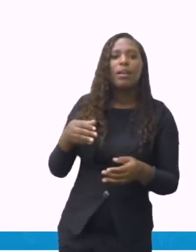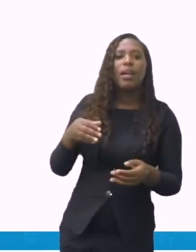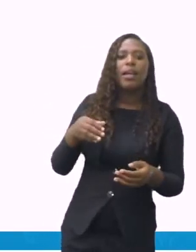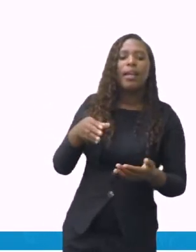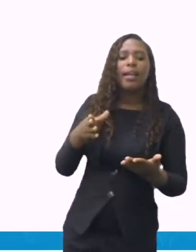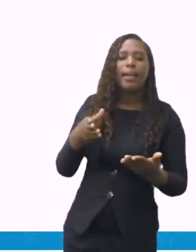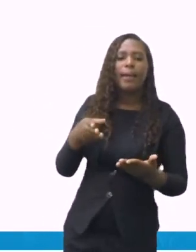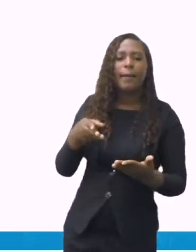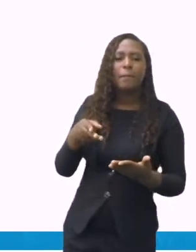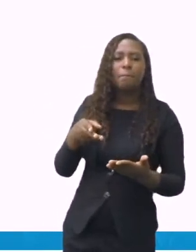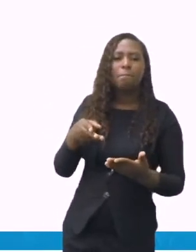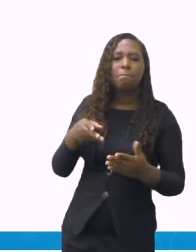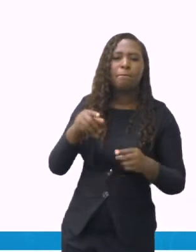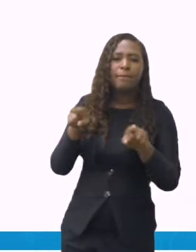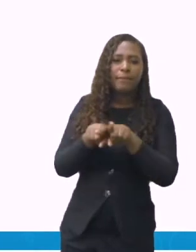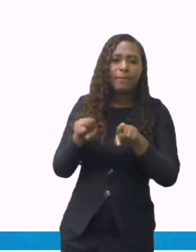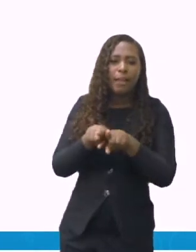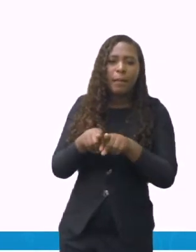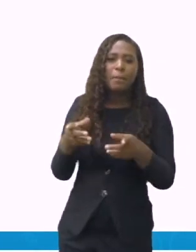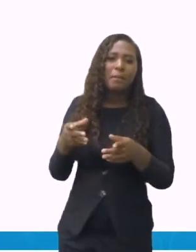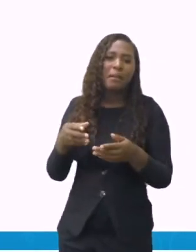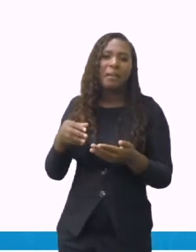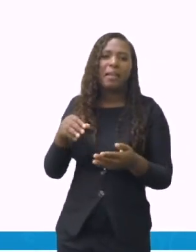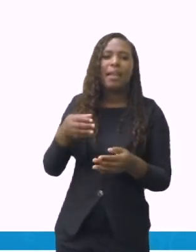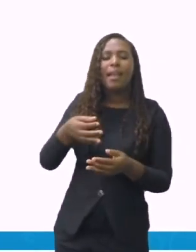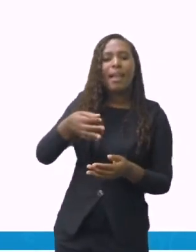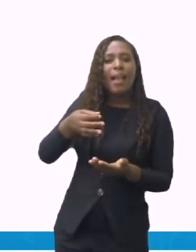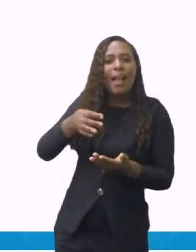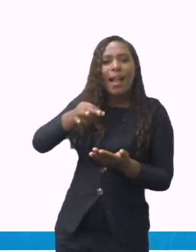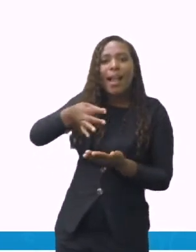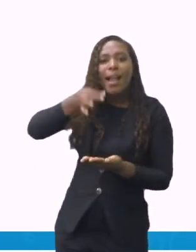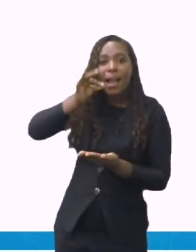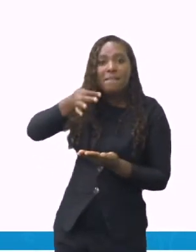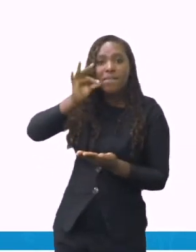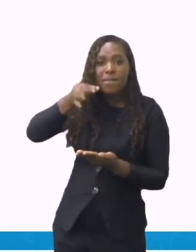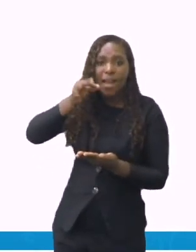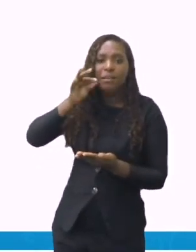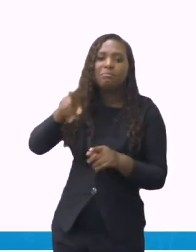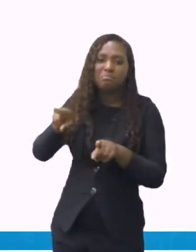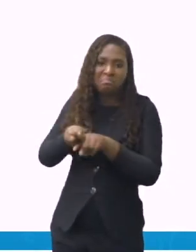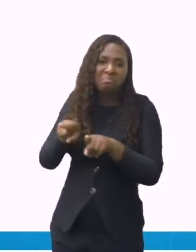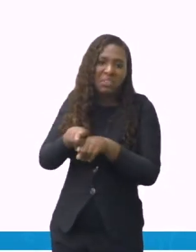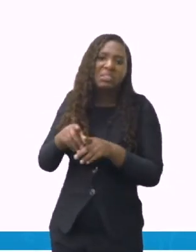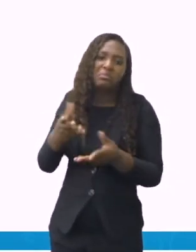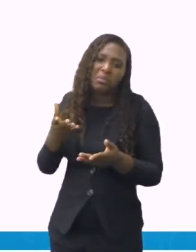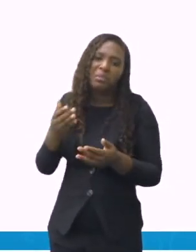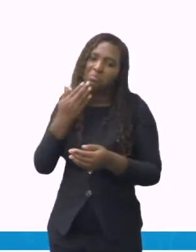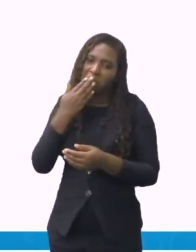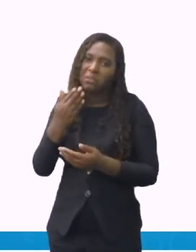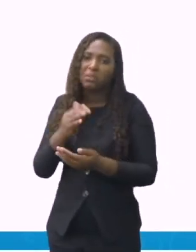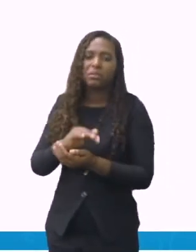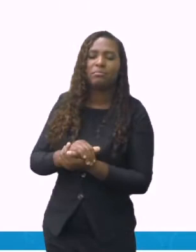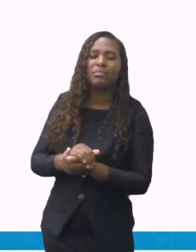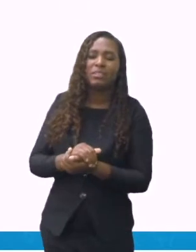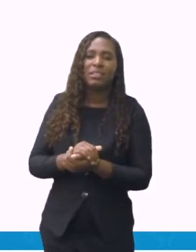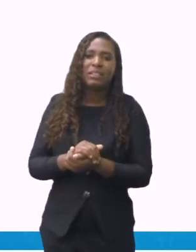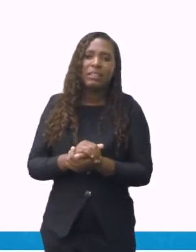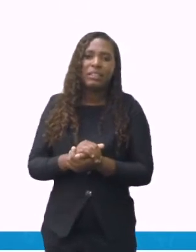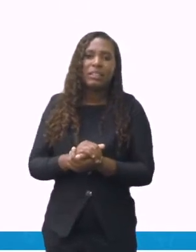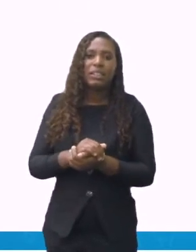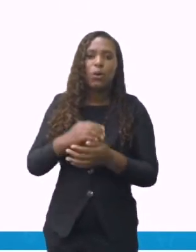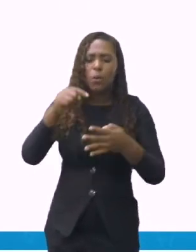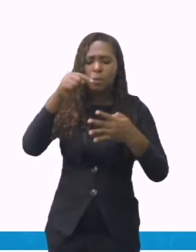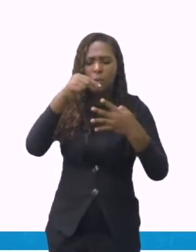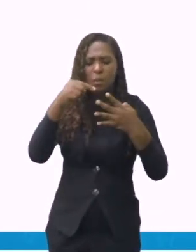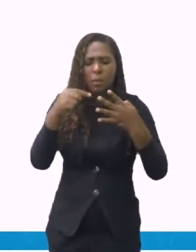Dentro da receita, dentro desse gênero textual, a gente também precisa conhecer alguns